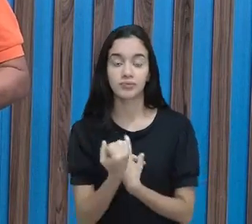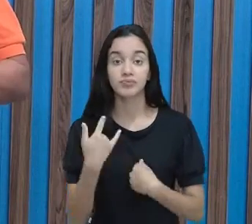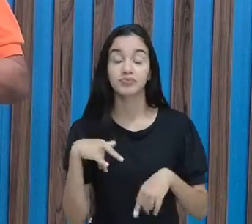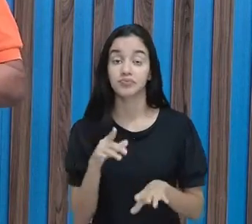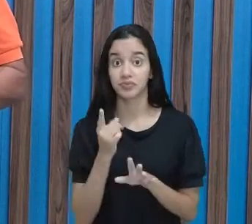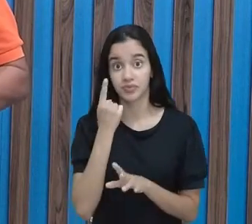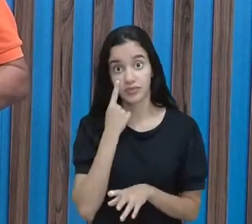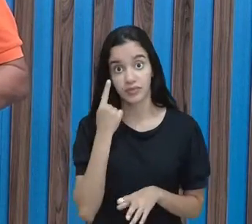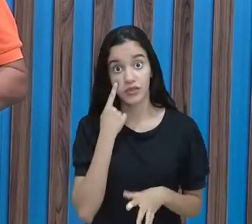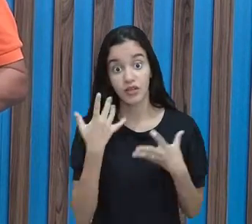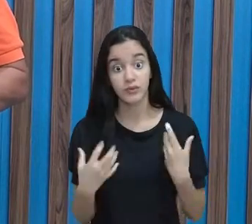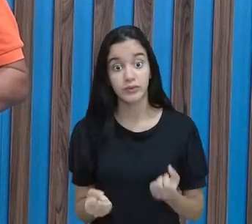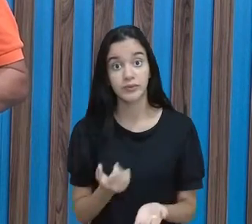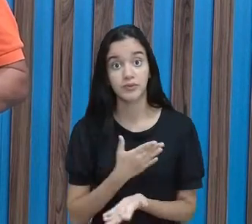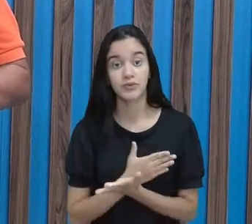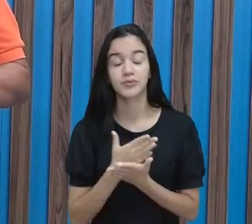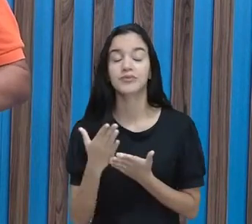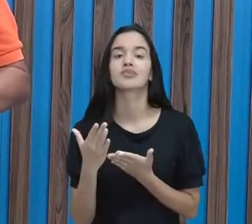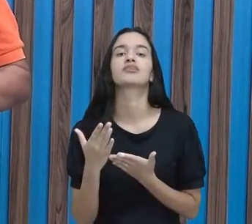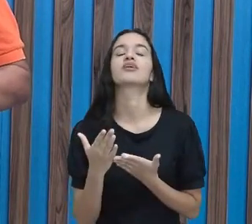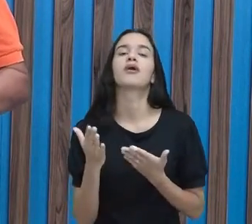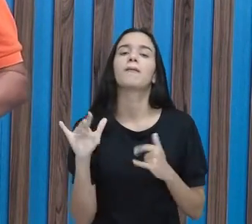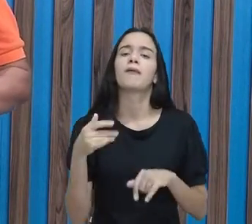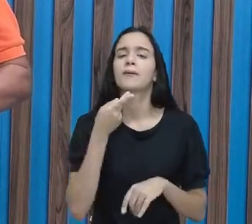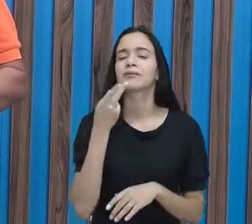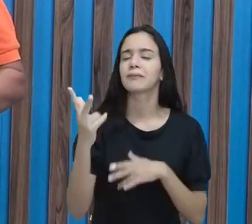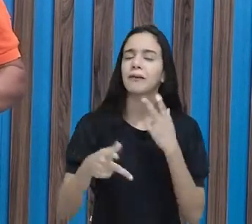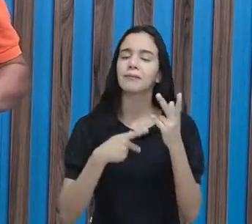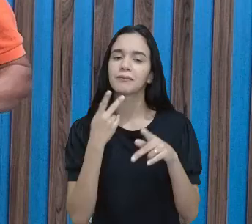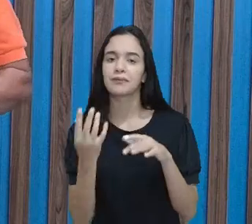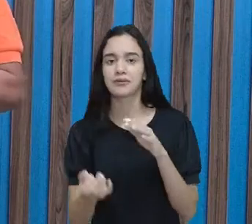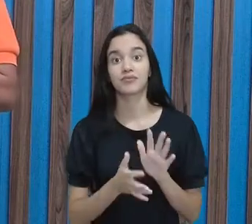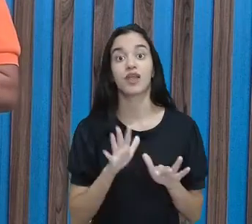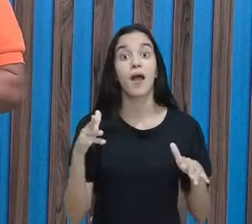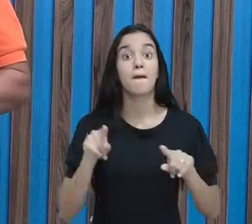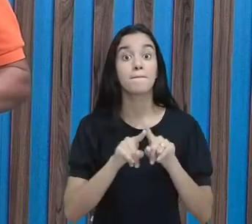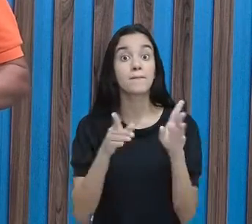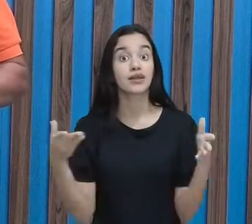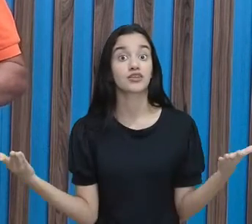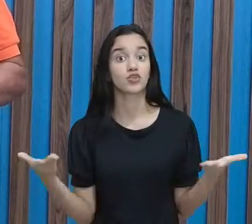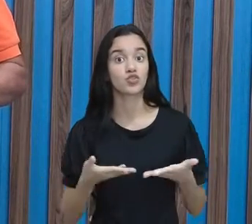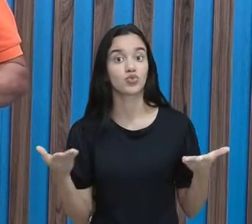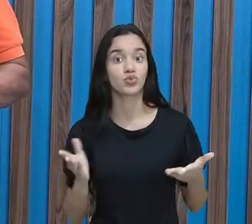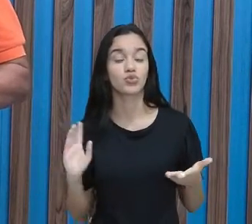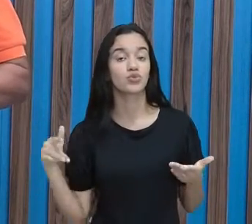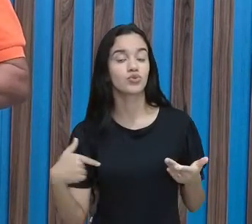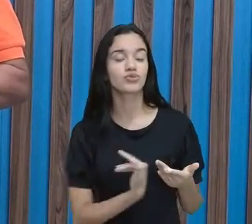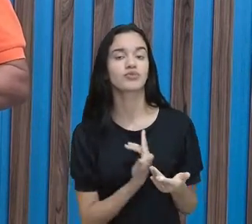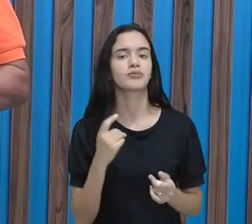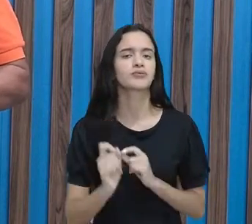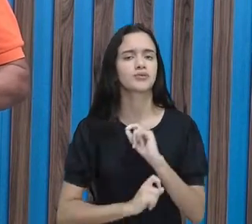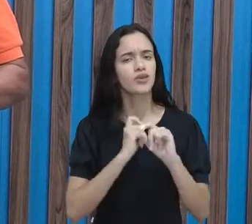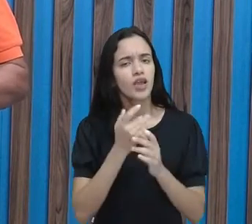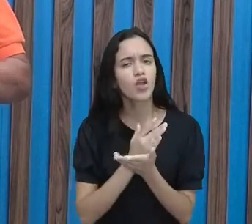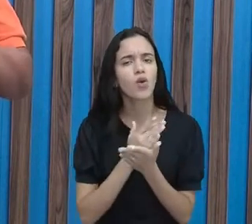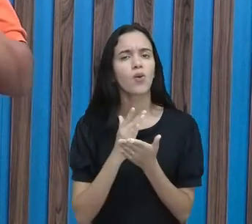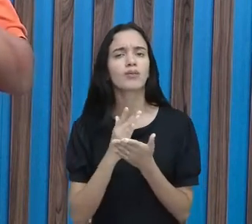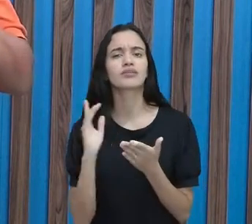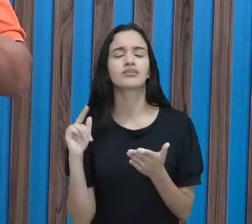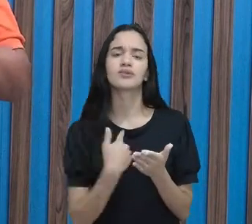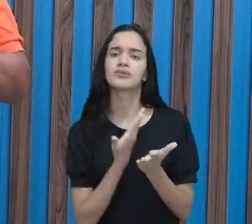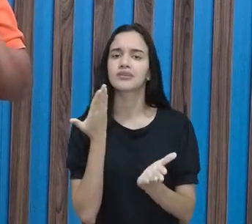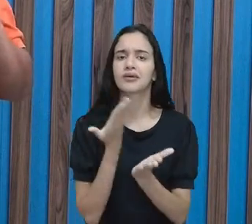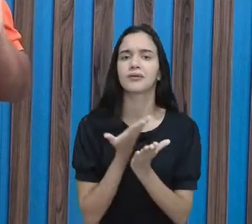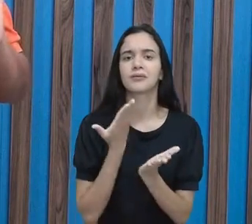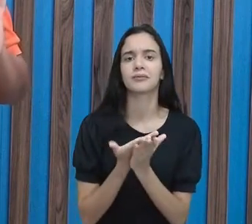Enfim, vamos começar. Não é, Mauricê? falando muito, mas hoje a gente vai começar a nossa aula